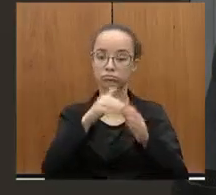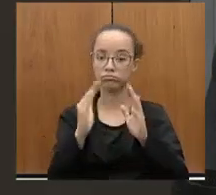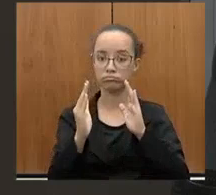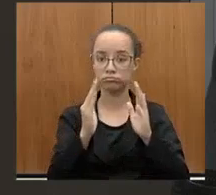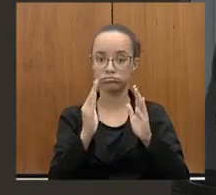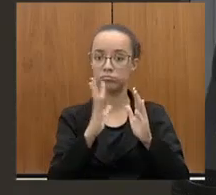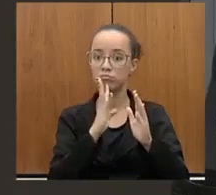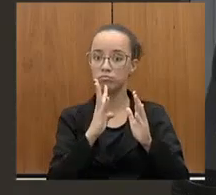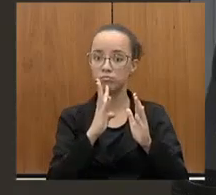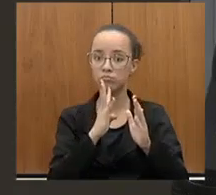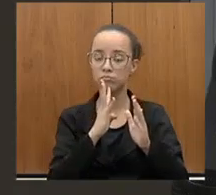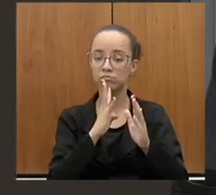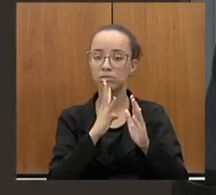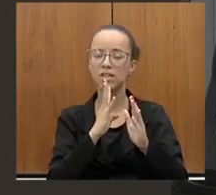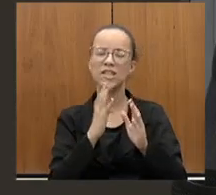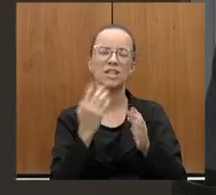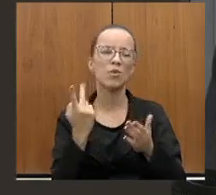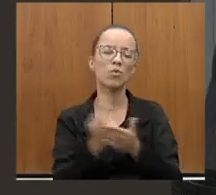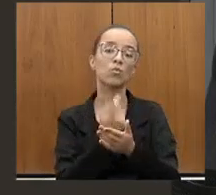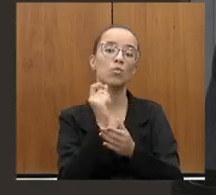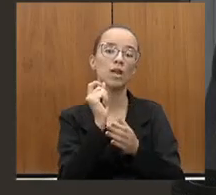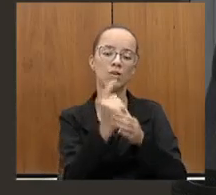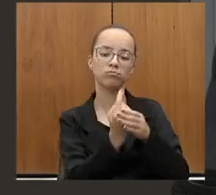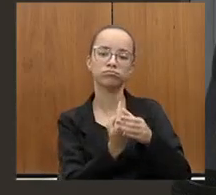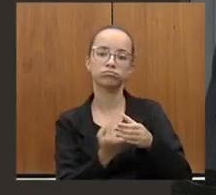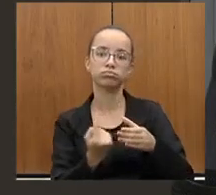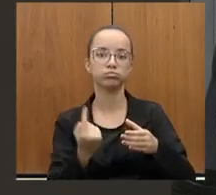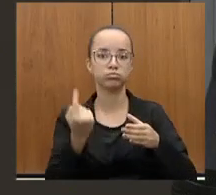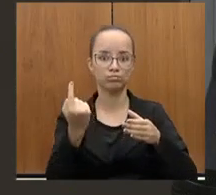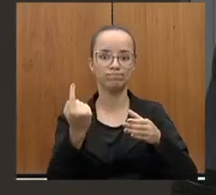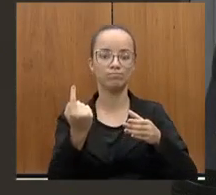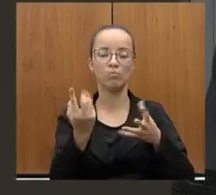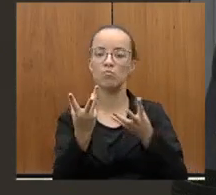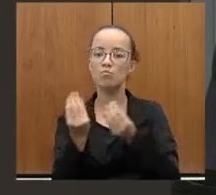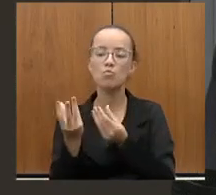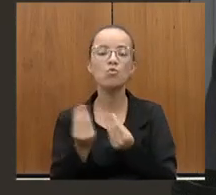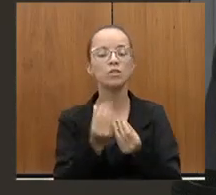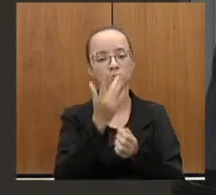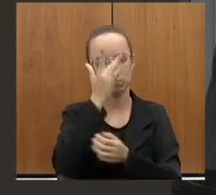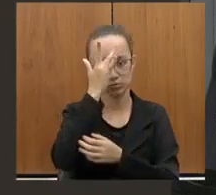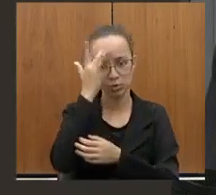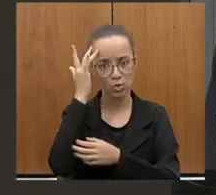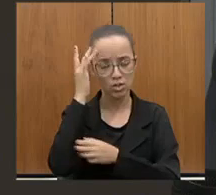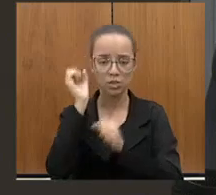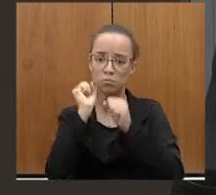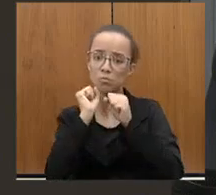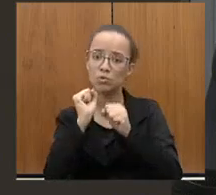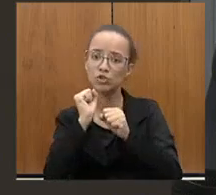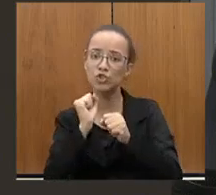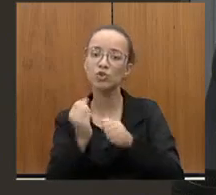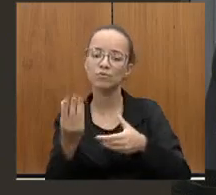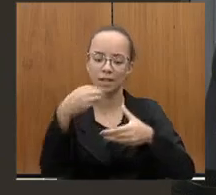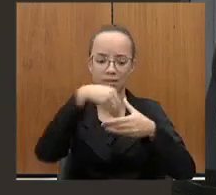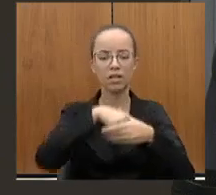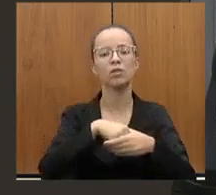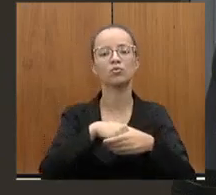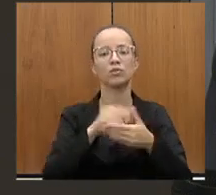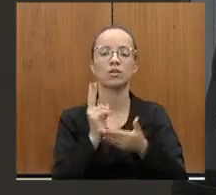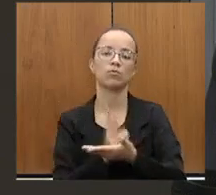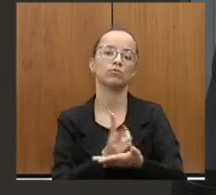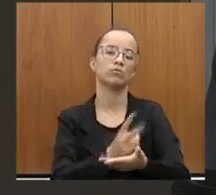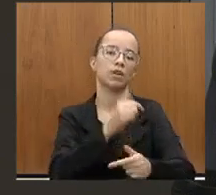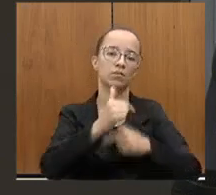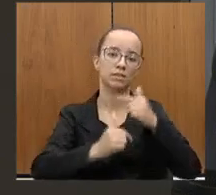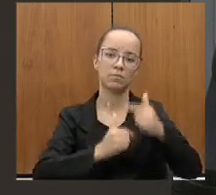excluem, muitas das vezes, muitos que poderiam estar aqui dando continuidade a